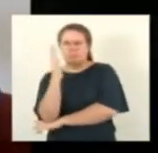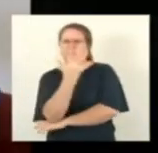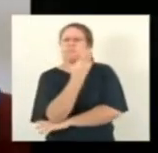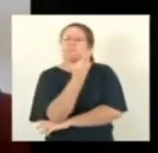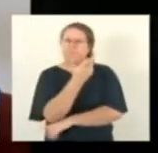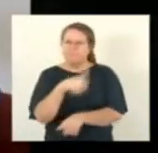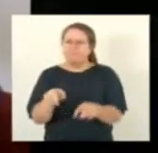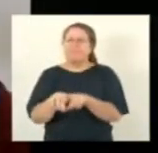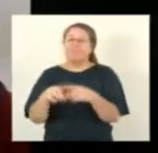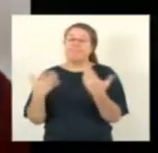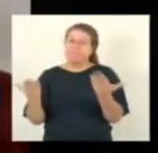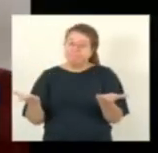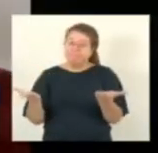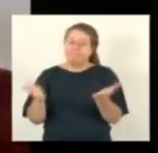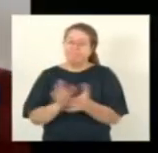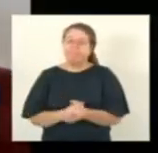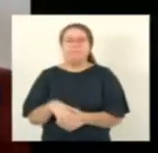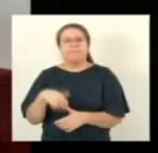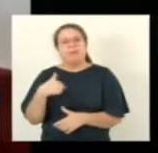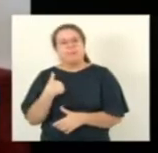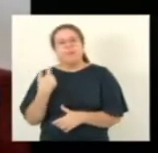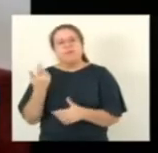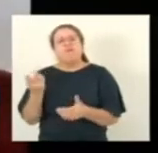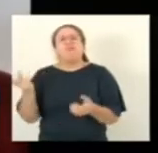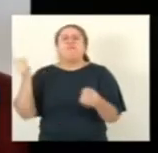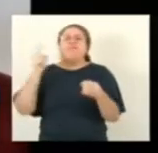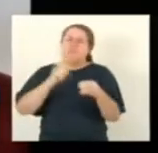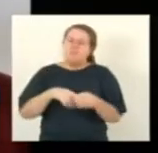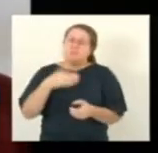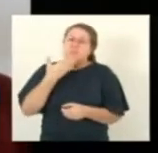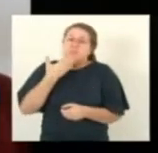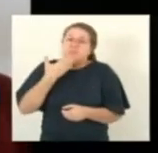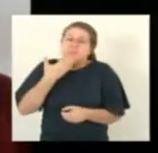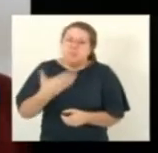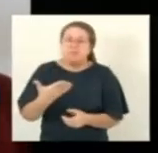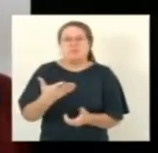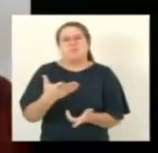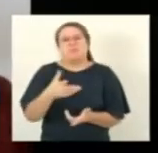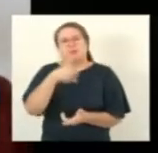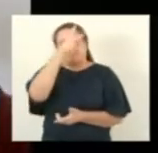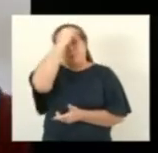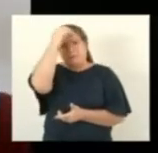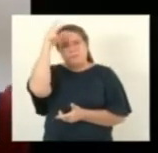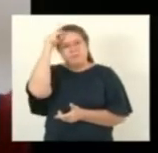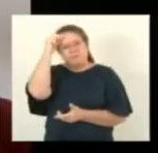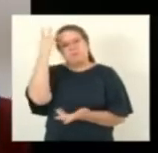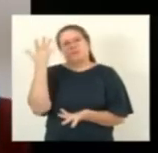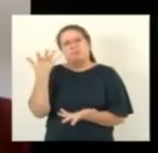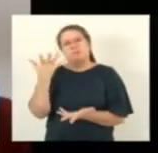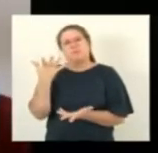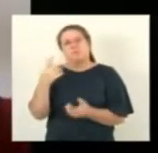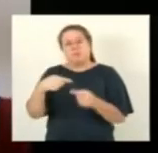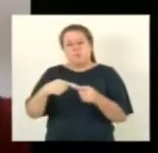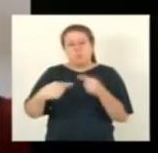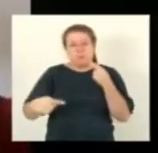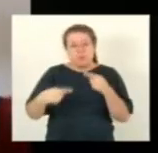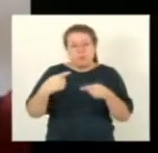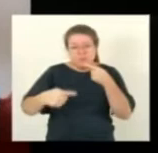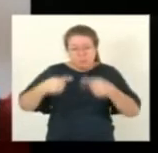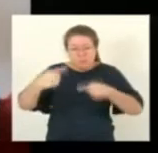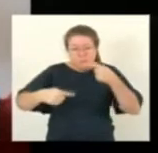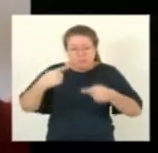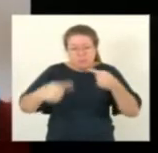Voltamos aqui a fazer um apelo ao excelentismo do senhor Prefeito Municipal. Política à parte, se existe problema